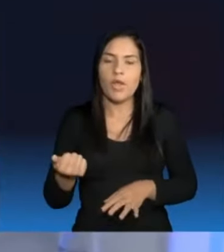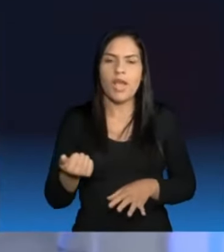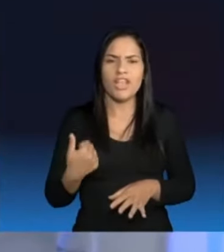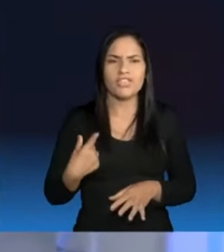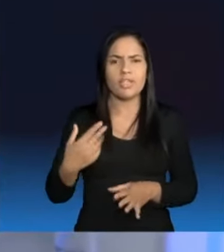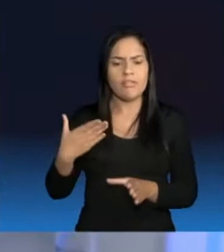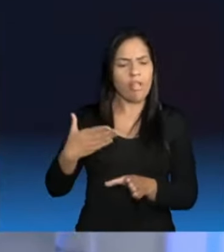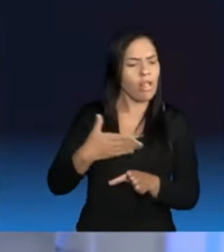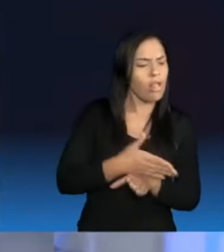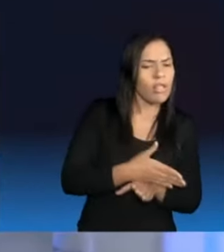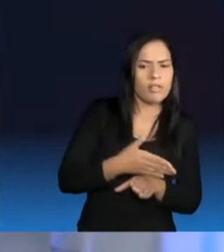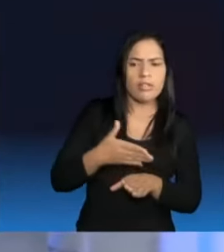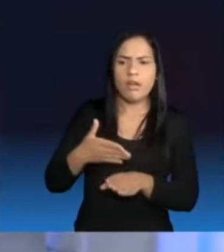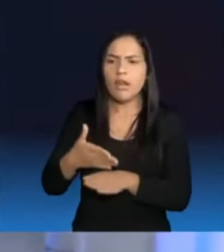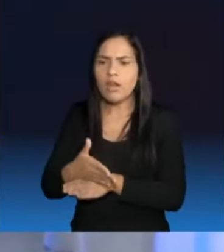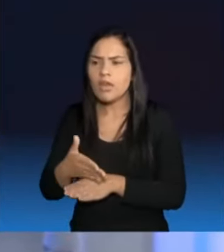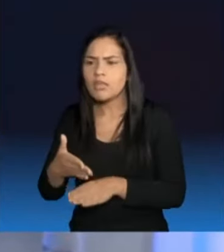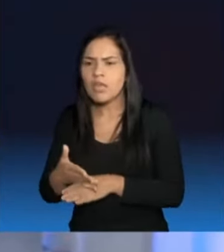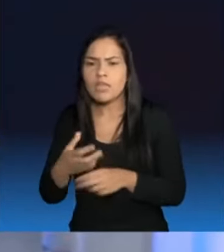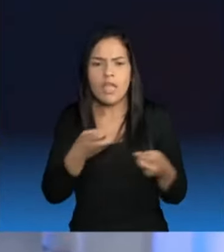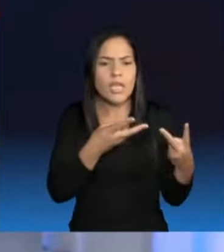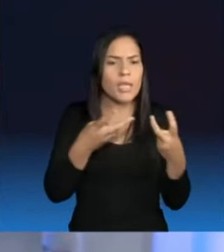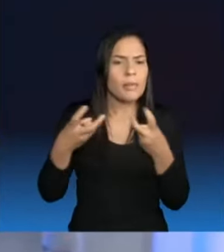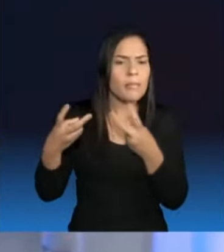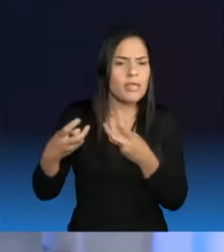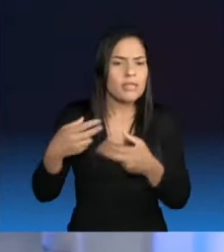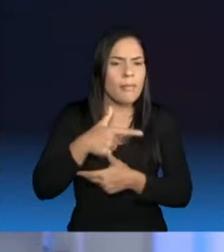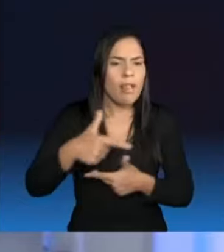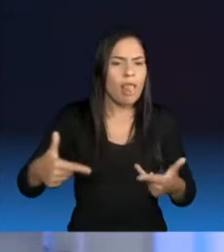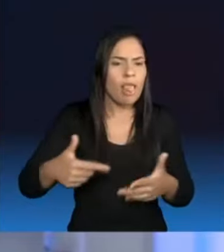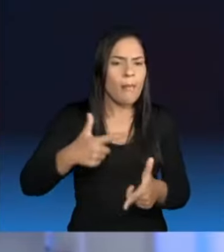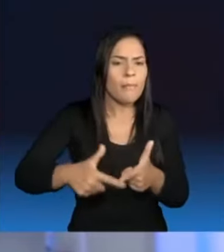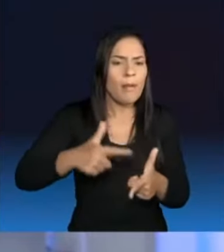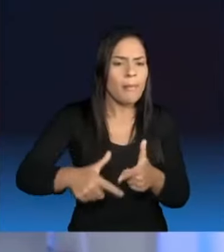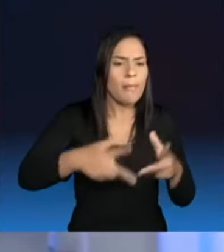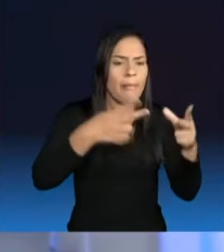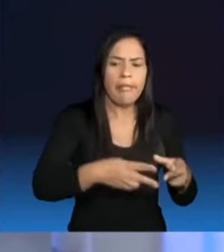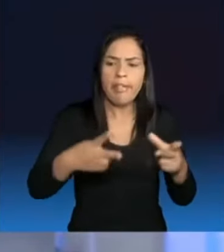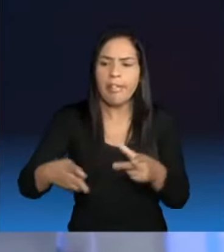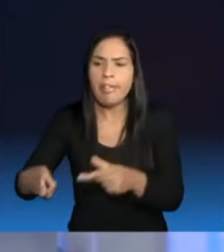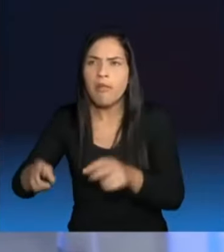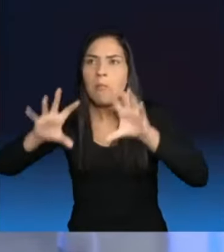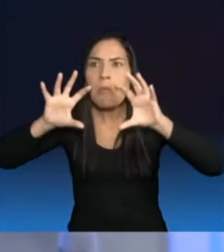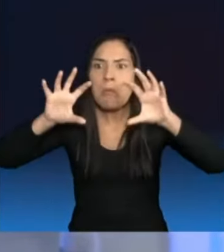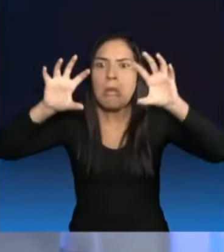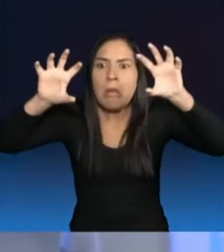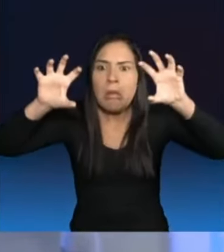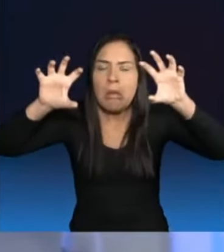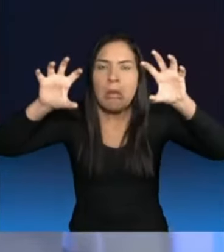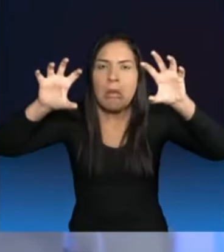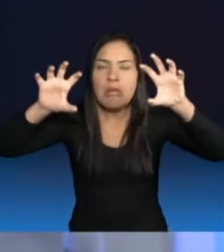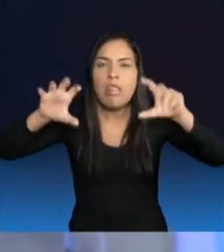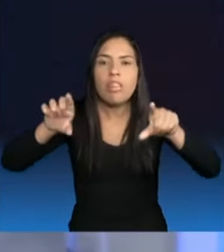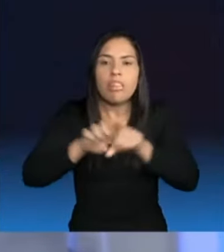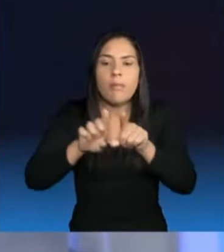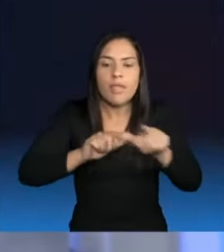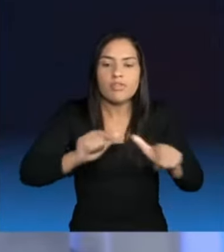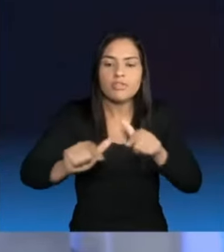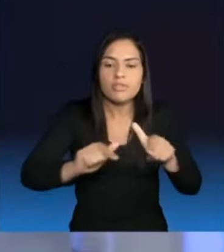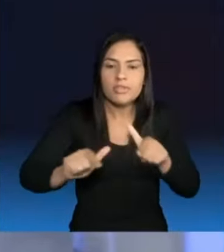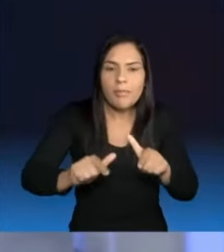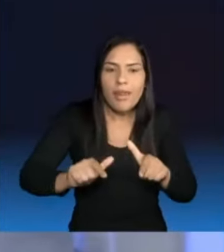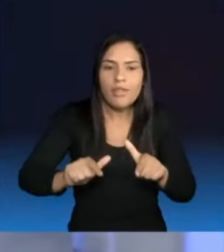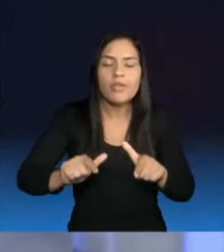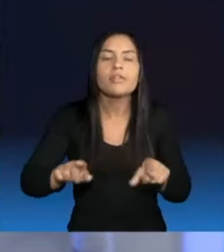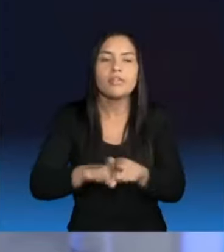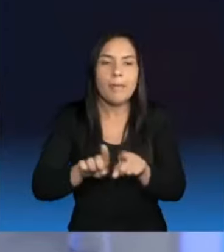igualzinha. É morfo, é infiltração, são as paredes cinzas, adoecendo inclusive os próprios servidores. E nós vamos valorizar